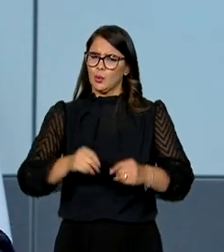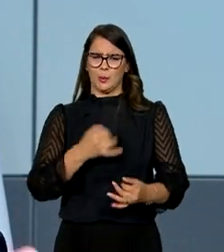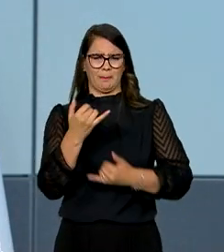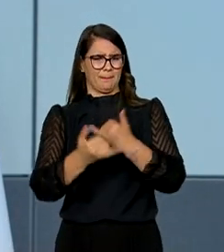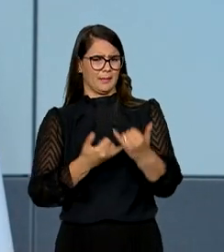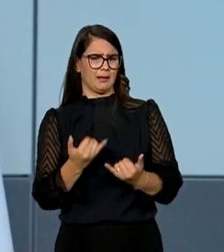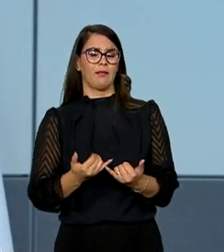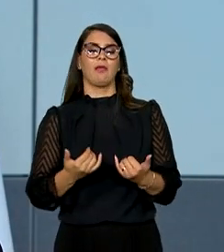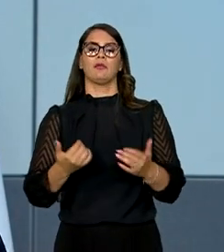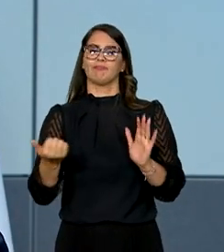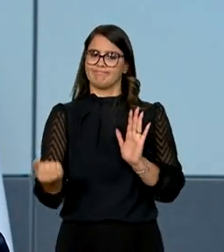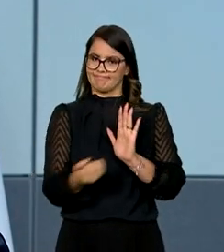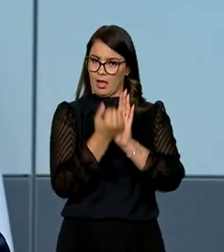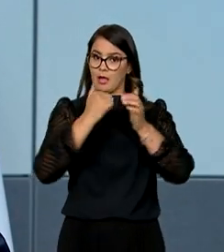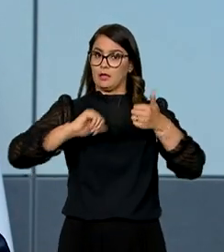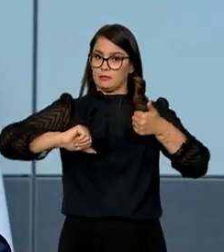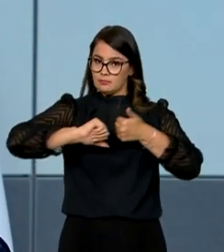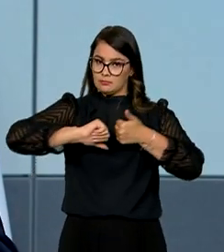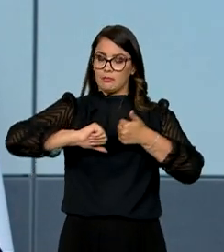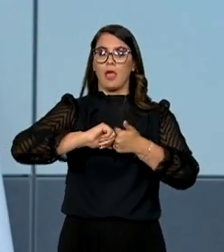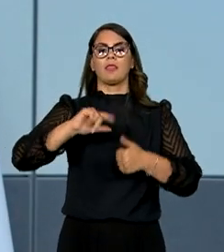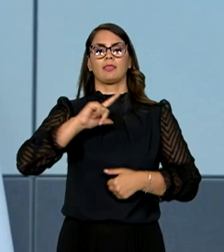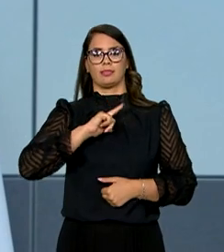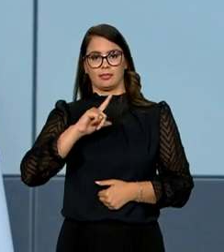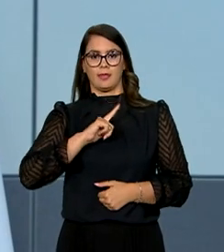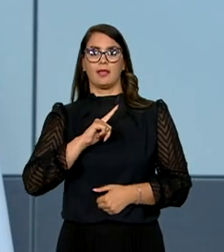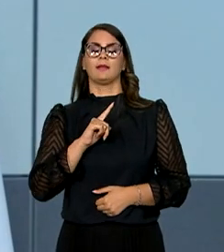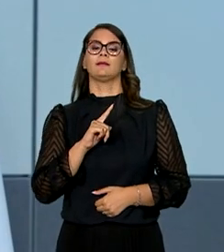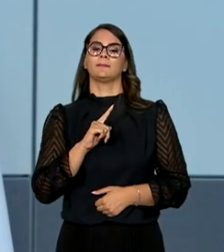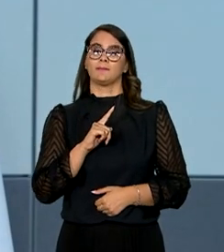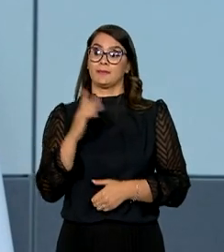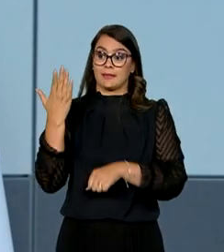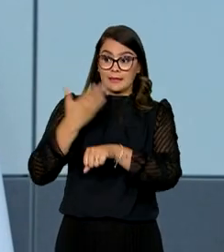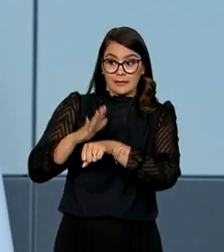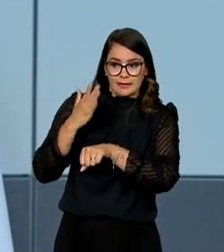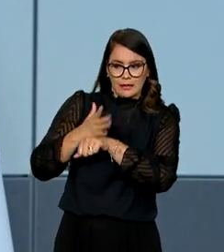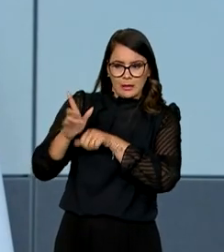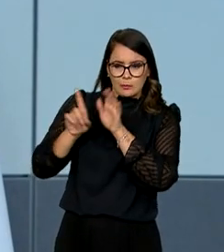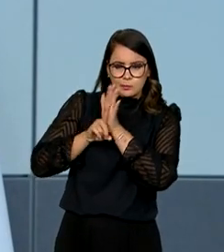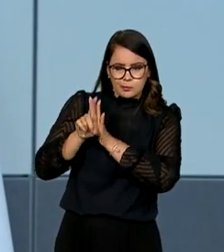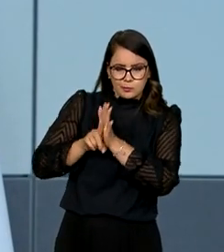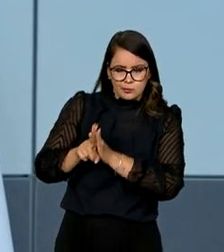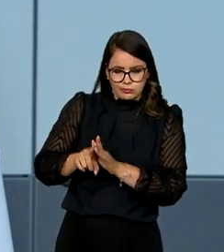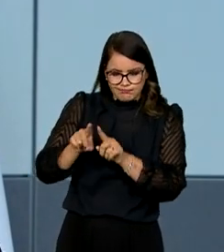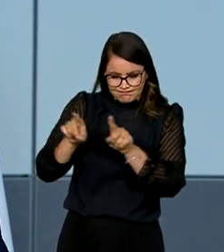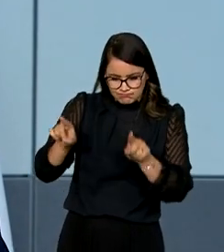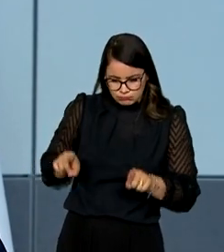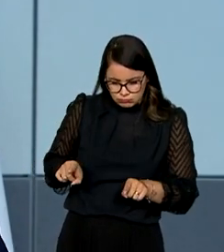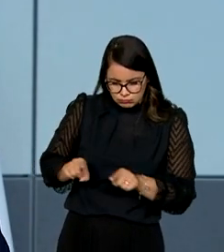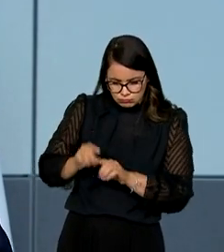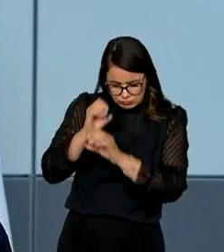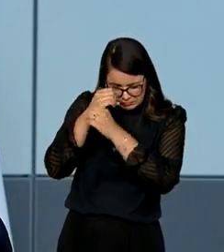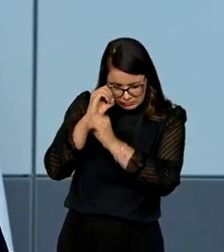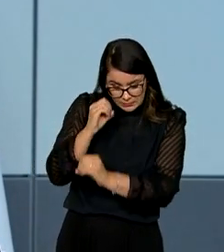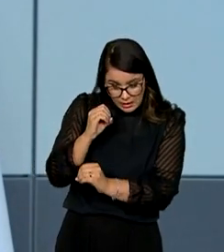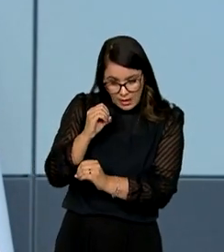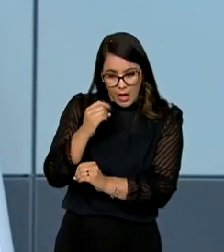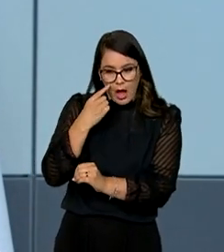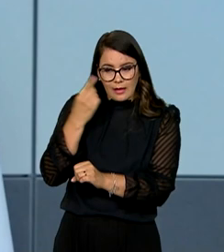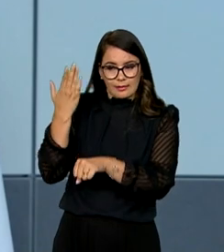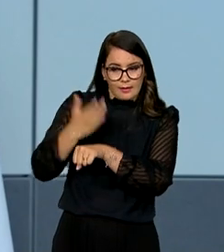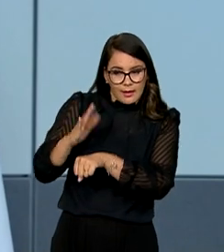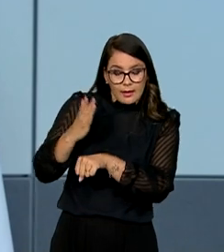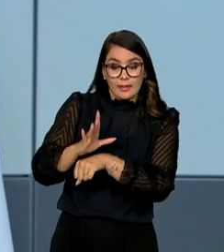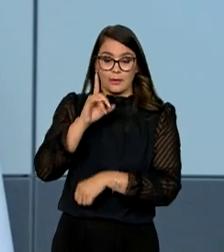certificados pelo Inmetro são realizados em ensaios e perícias em laboratórios, simulando exatamente